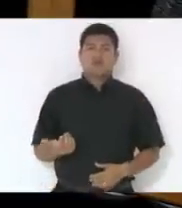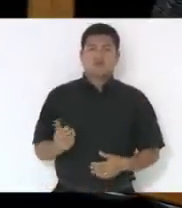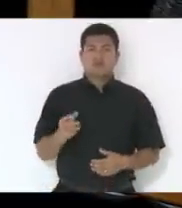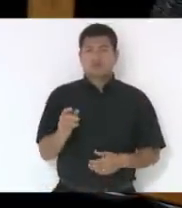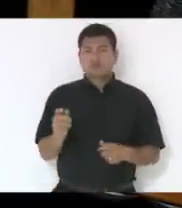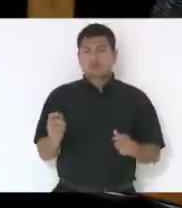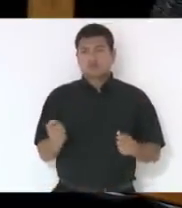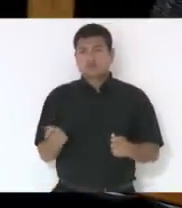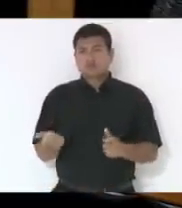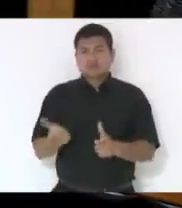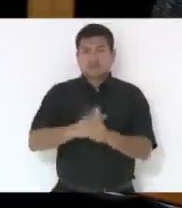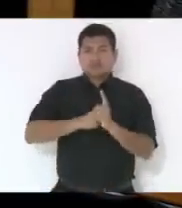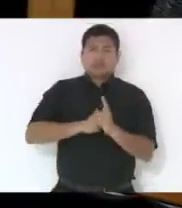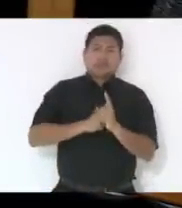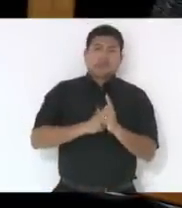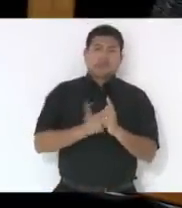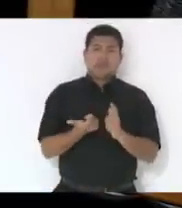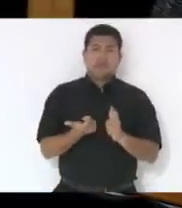endividado